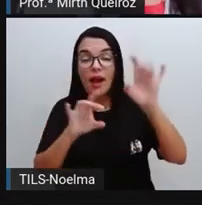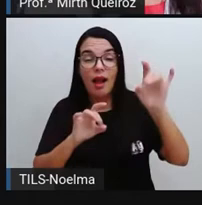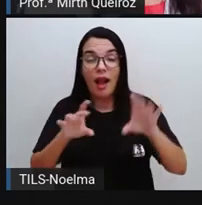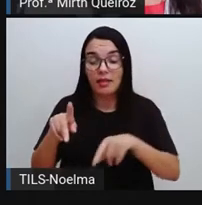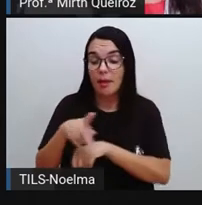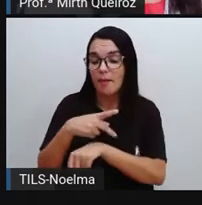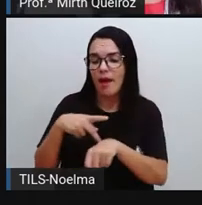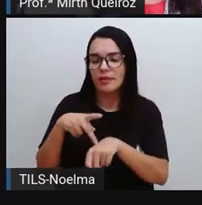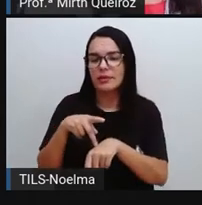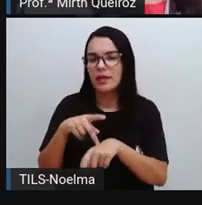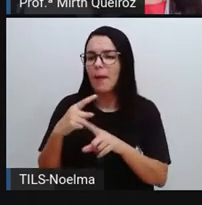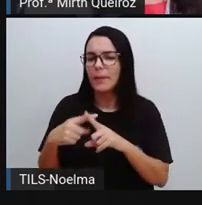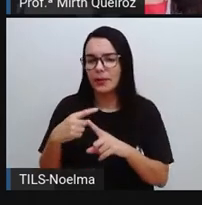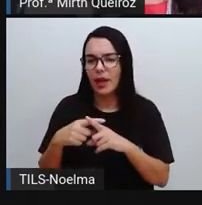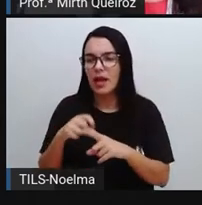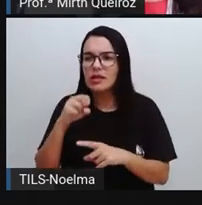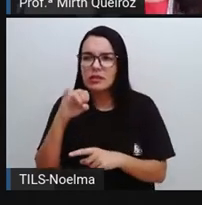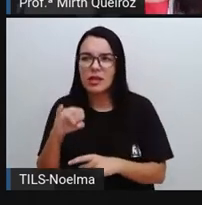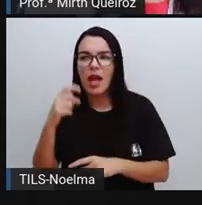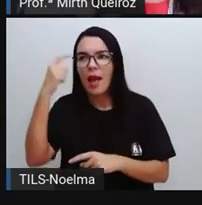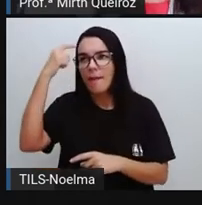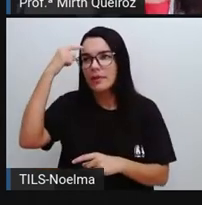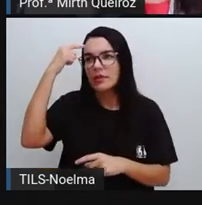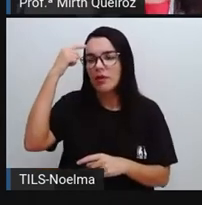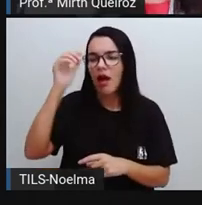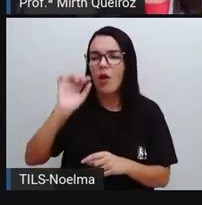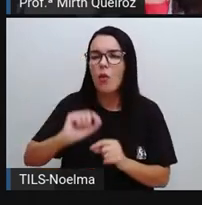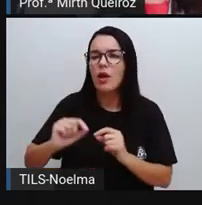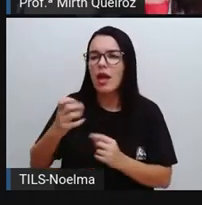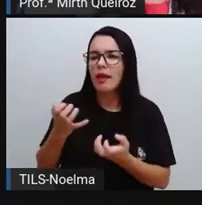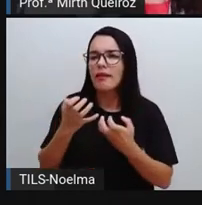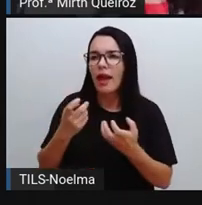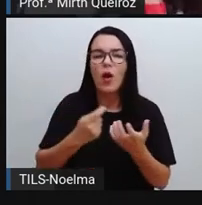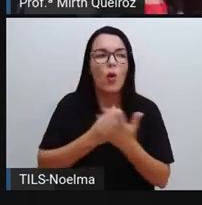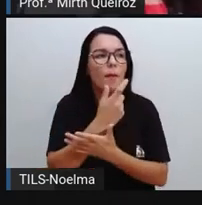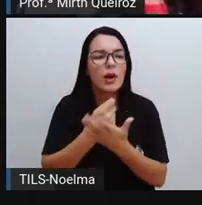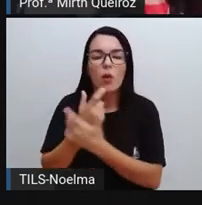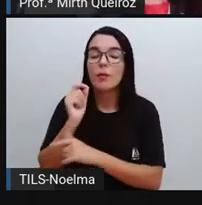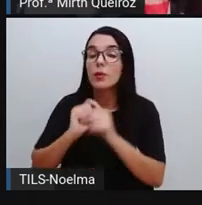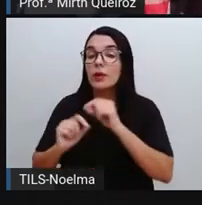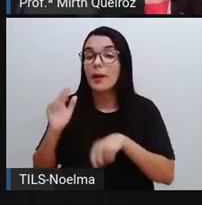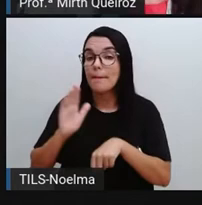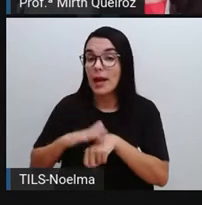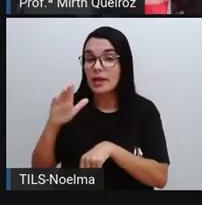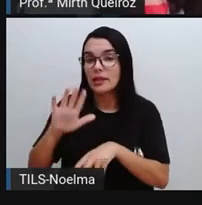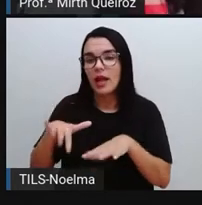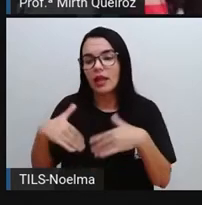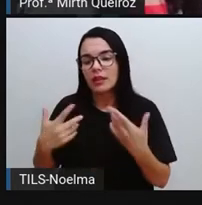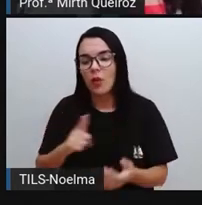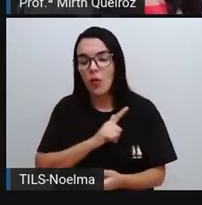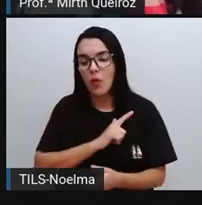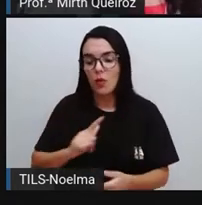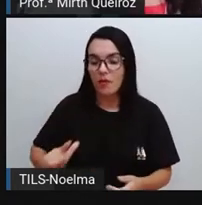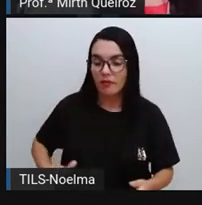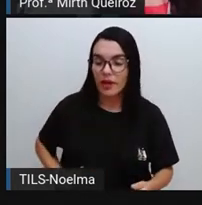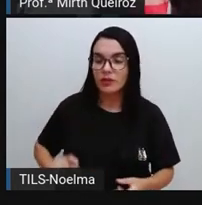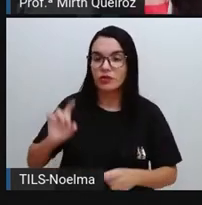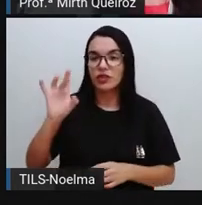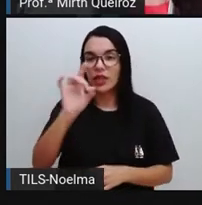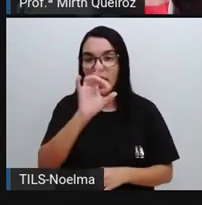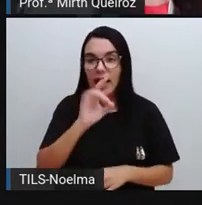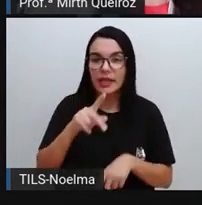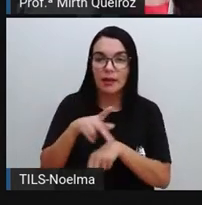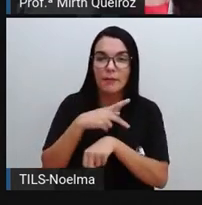para que o governo, ele possa entender quais são os bens que estão sendo mais consumidos, né? Entender o gosto aí